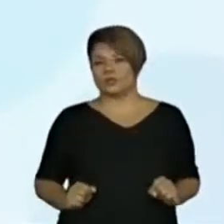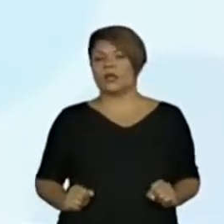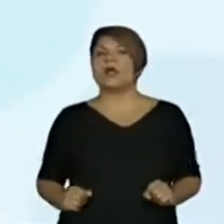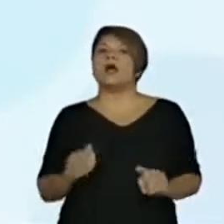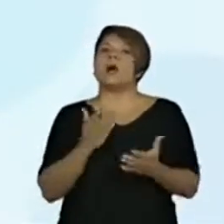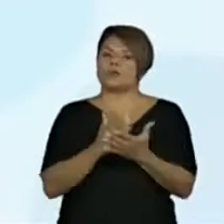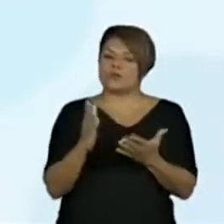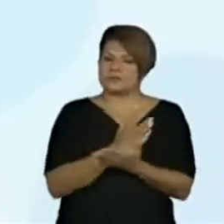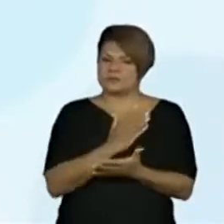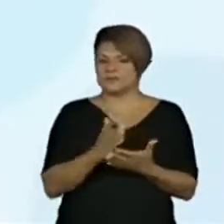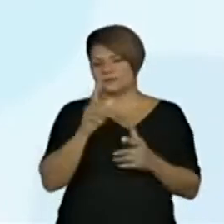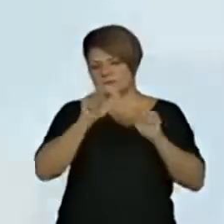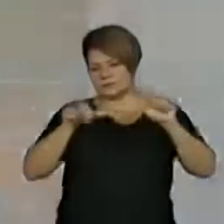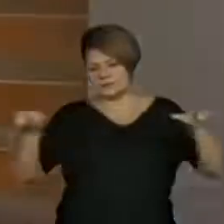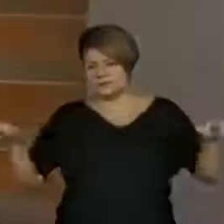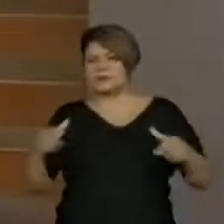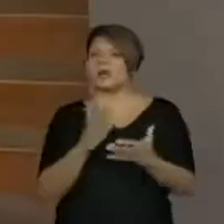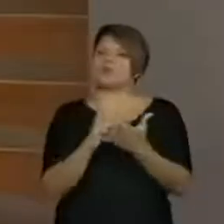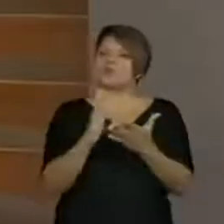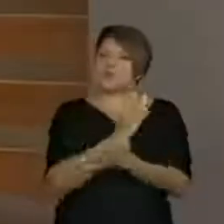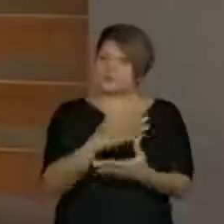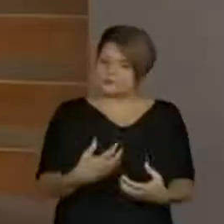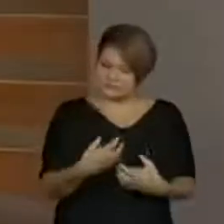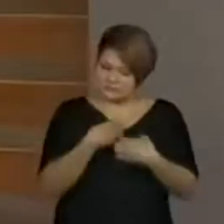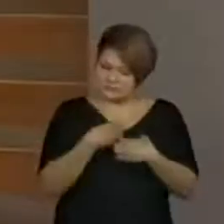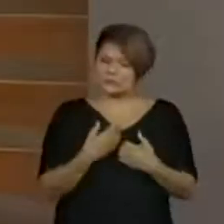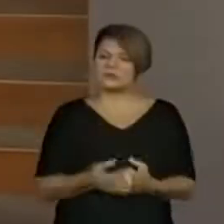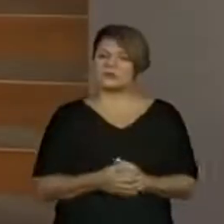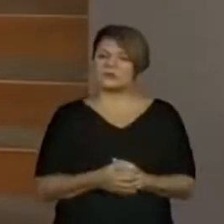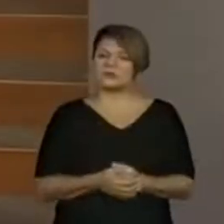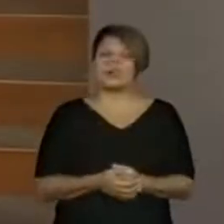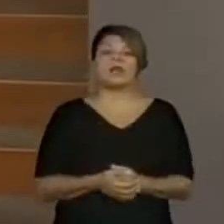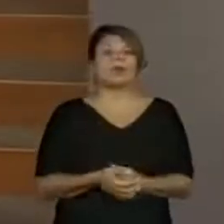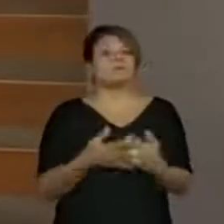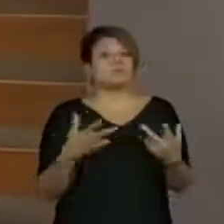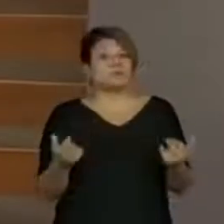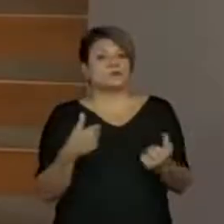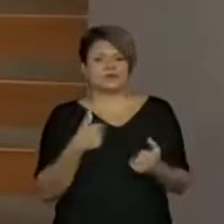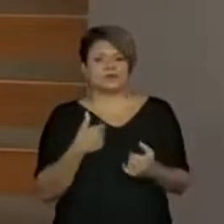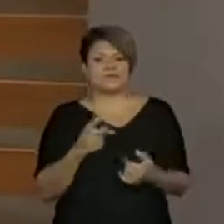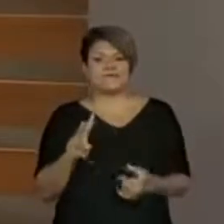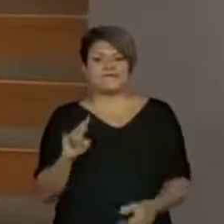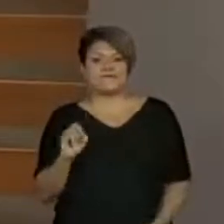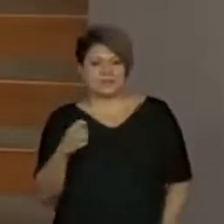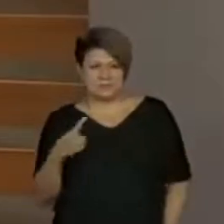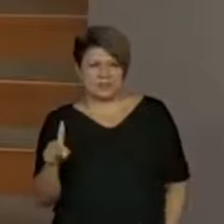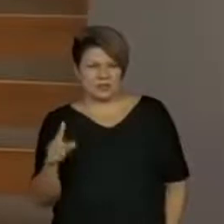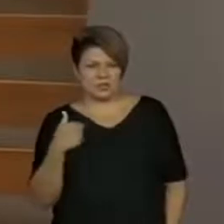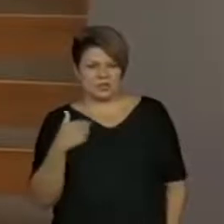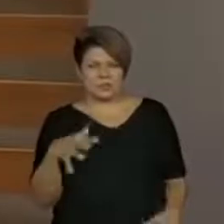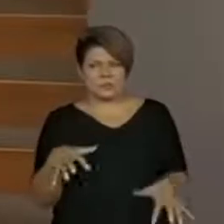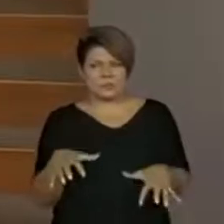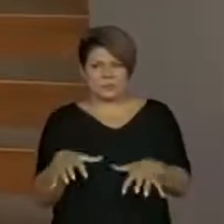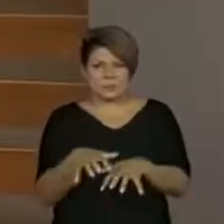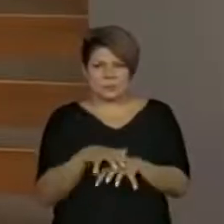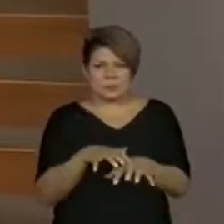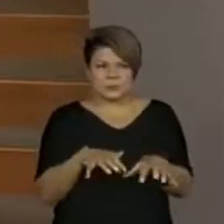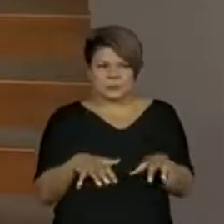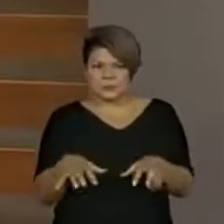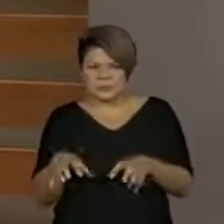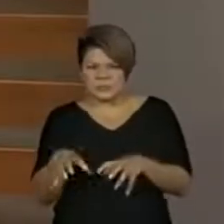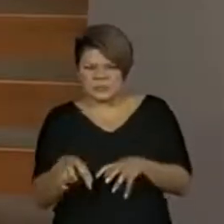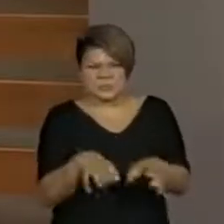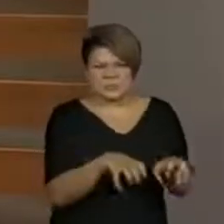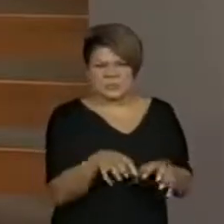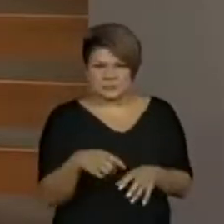características, o ambiente, a questão do vilão. O conflito que vai ser, ele vai arrumar problema. E qual o problema?